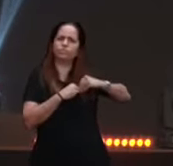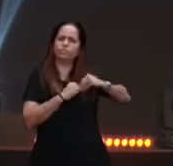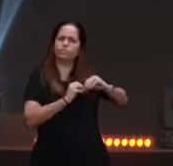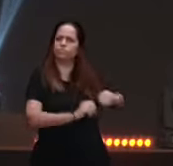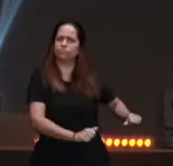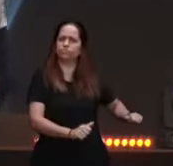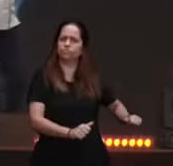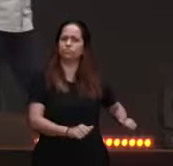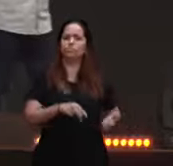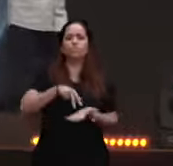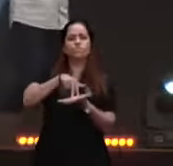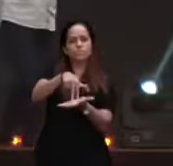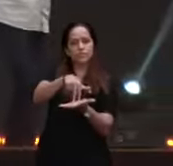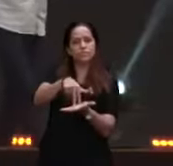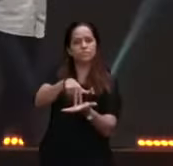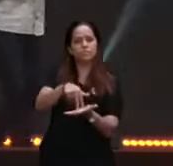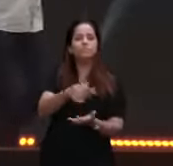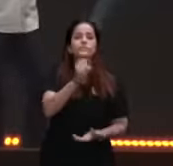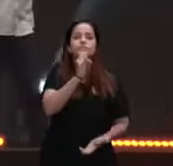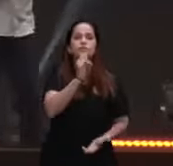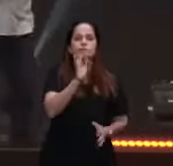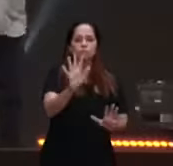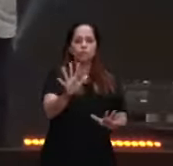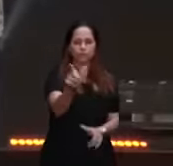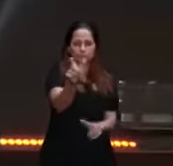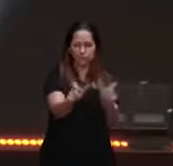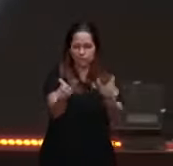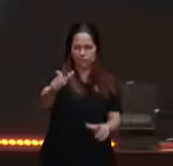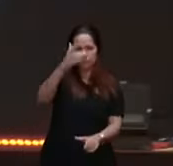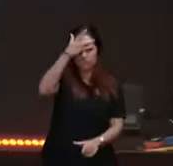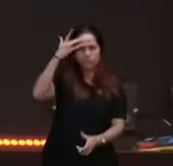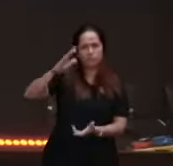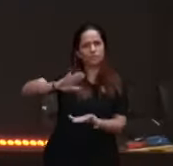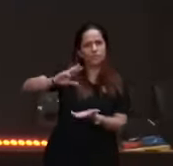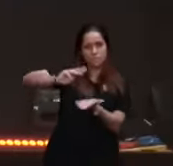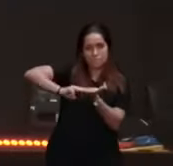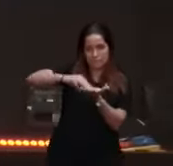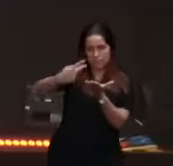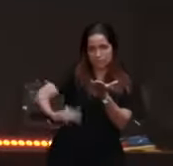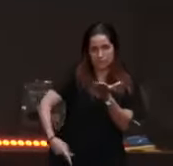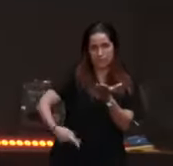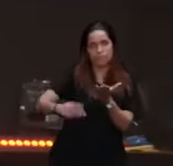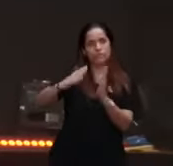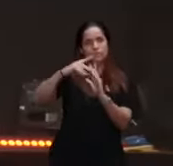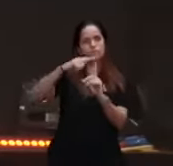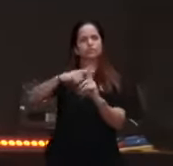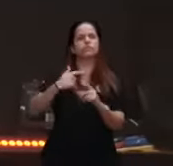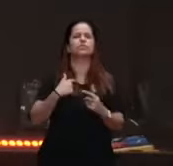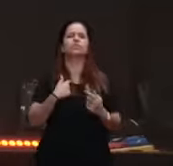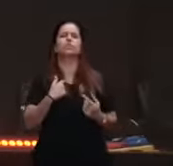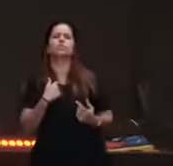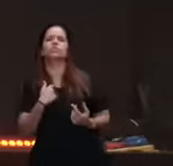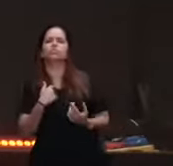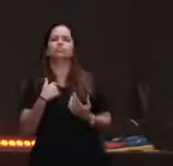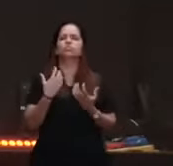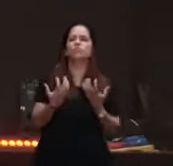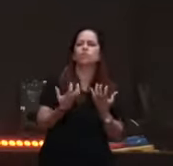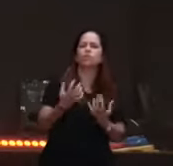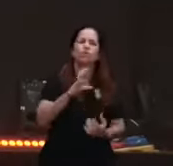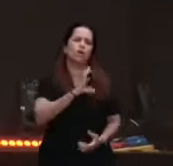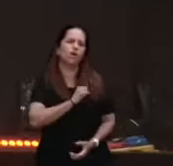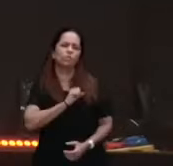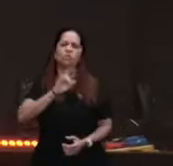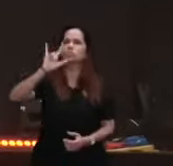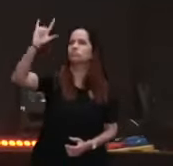essas pessoas que estão na igreja, e falam, olha, esse aqui é o meu fraco, isso aqui não dá para negociar, eu amo a Deus, eu